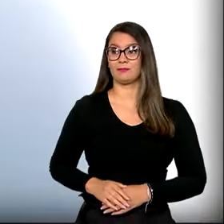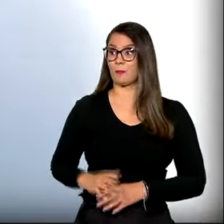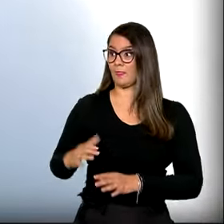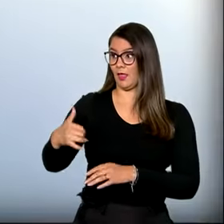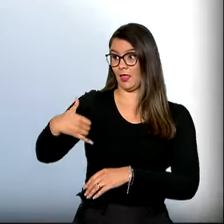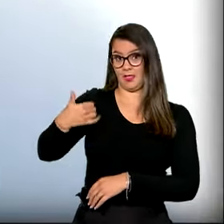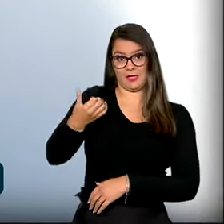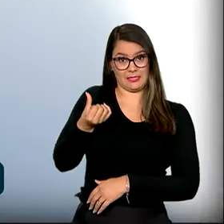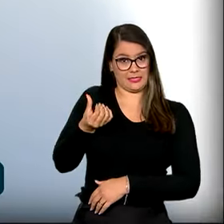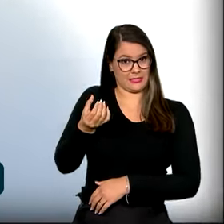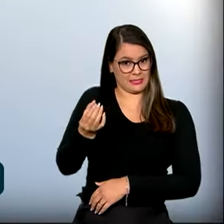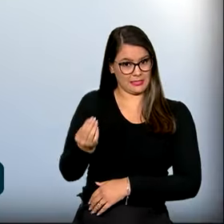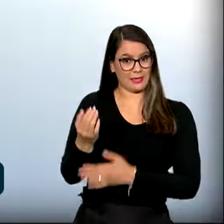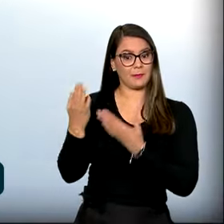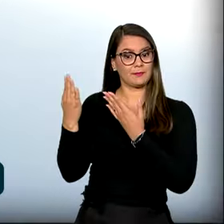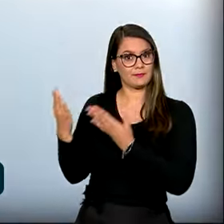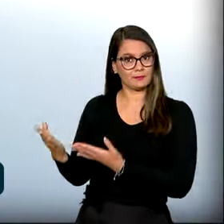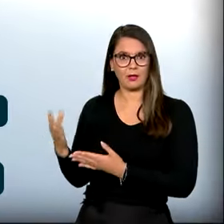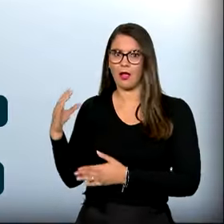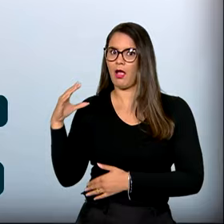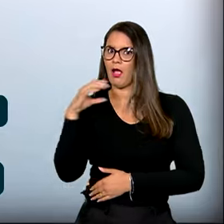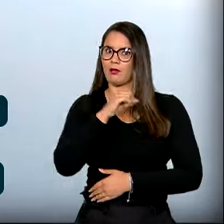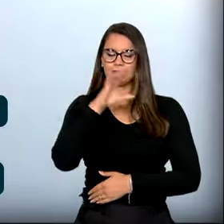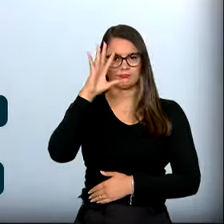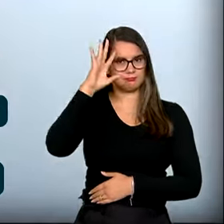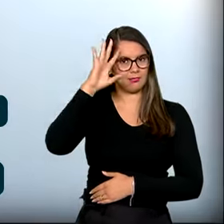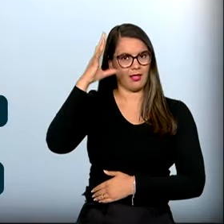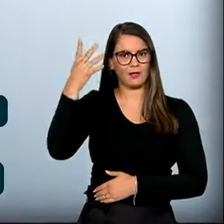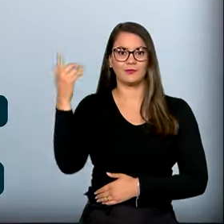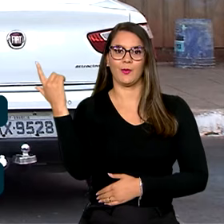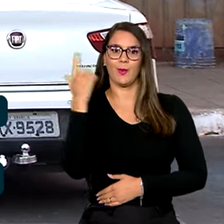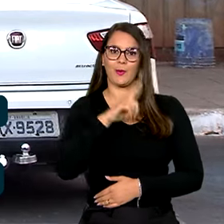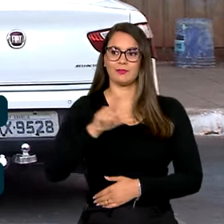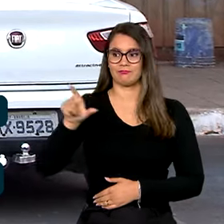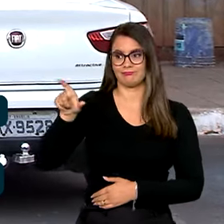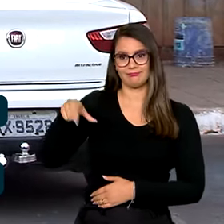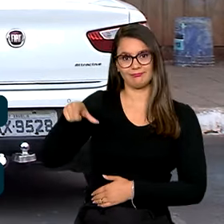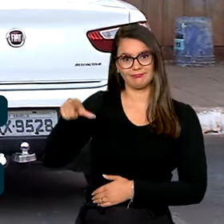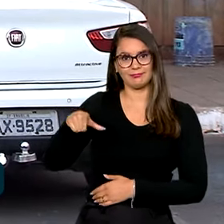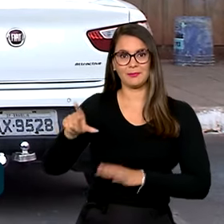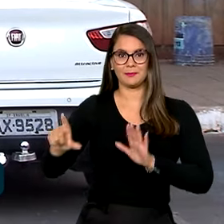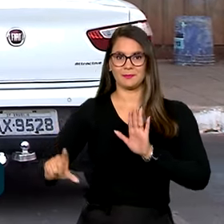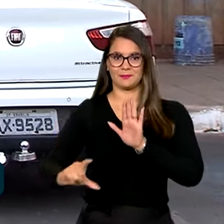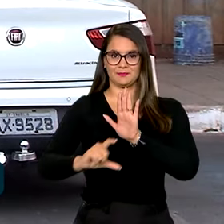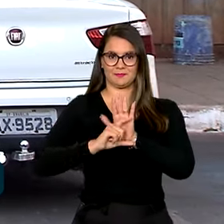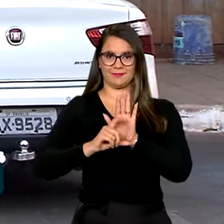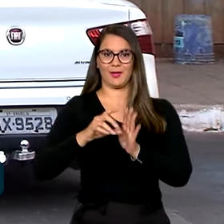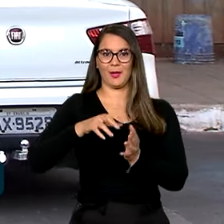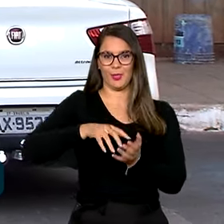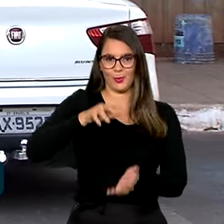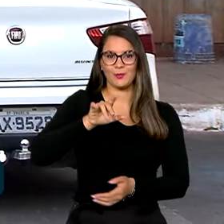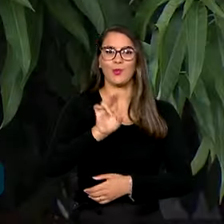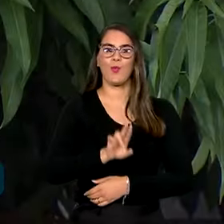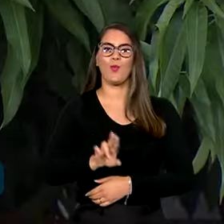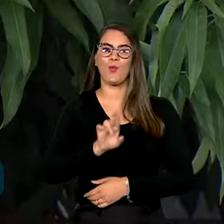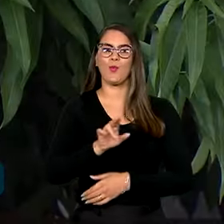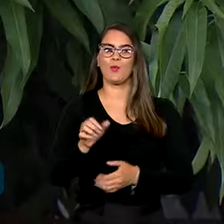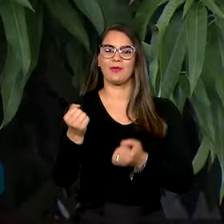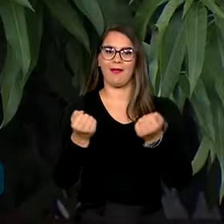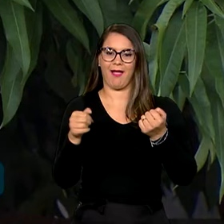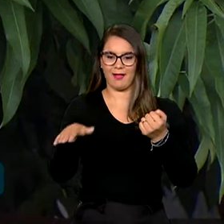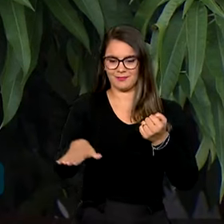60 anos, seu Edmilson correu atrás para conseguir a credencial de idoso, que ele usa em vagas